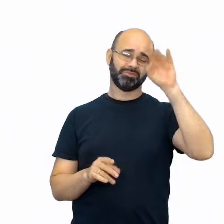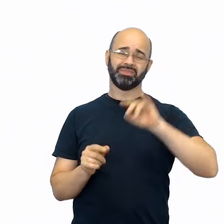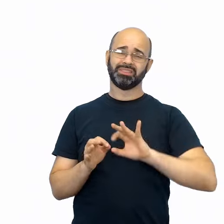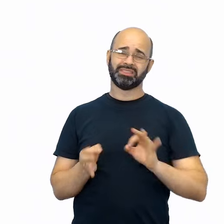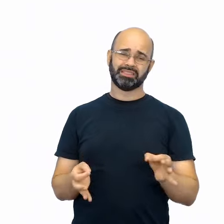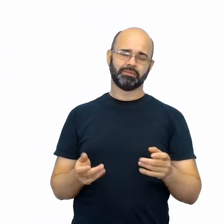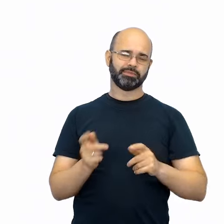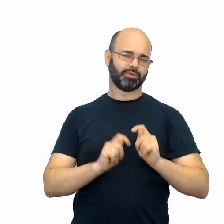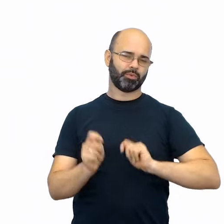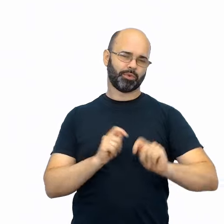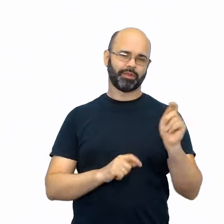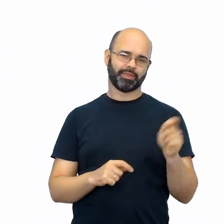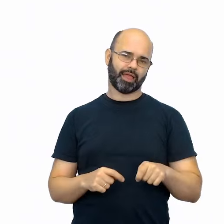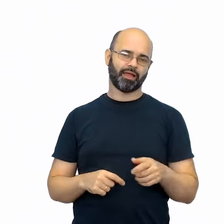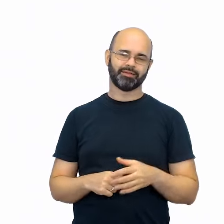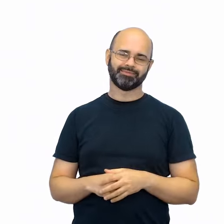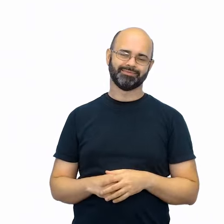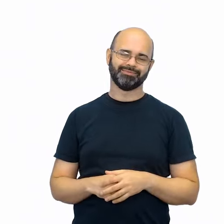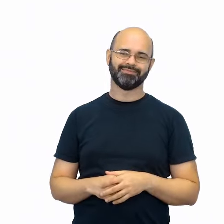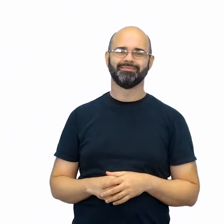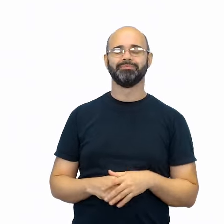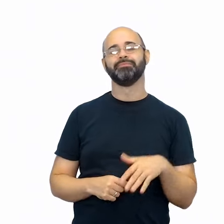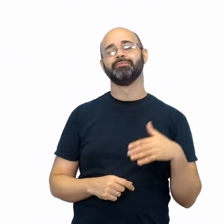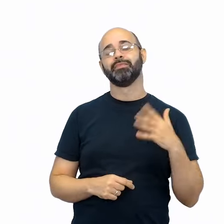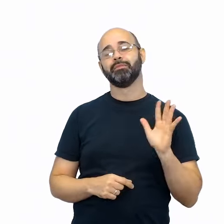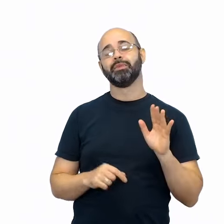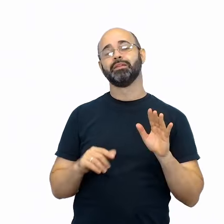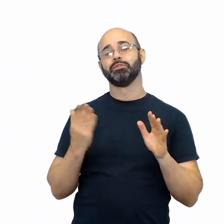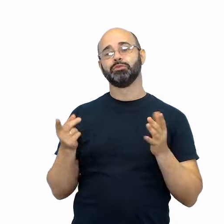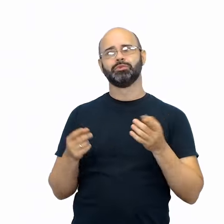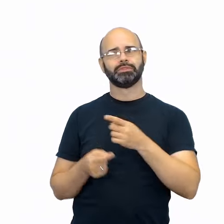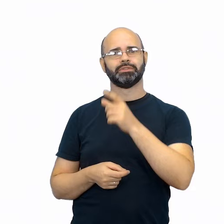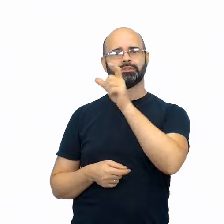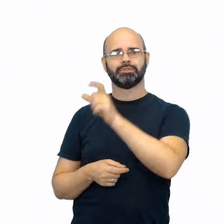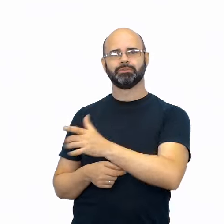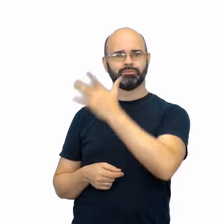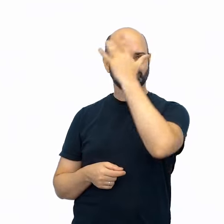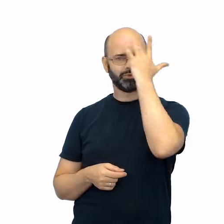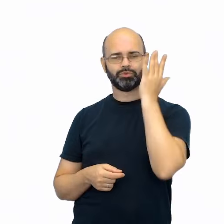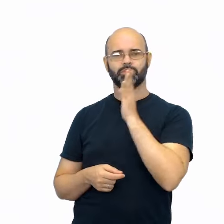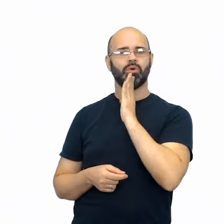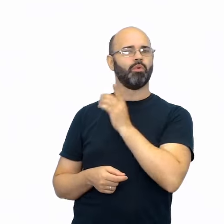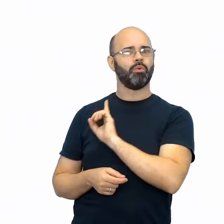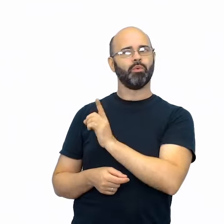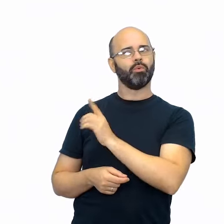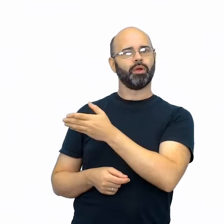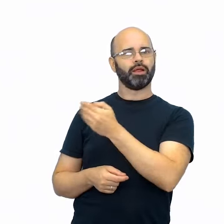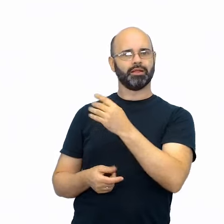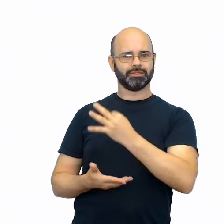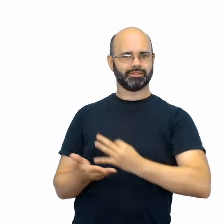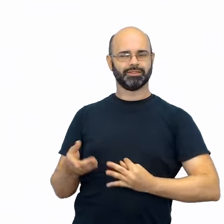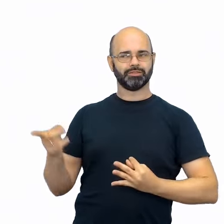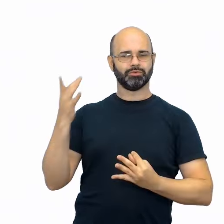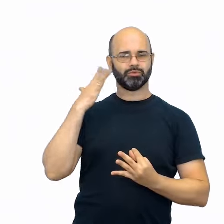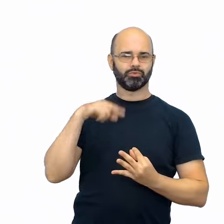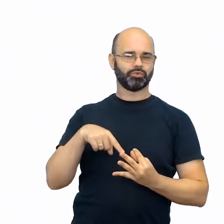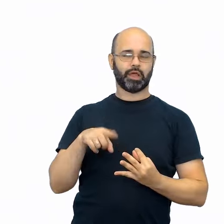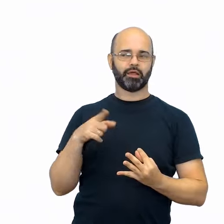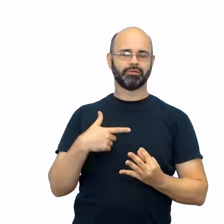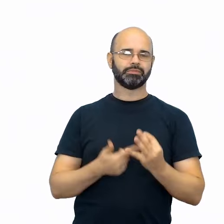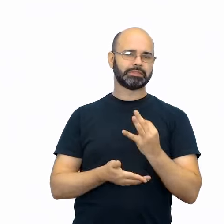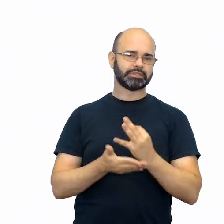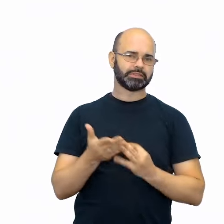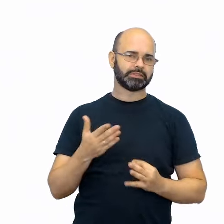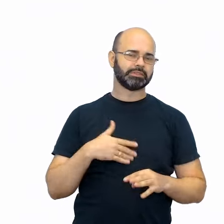e econômico. Por outro lado, quando o assunto é desconhecido pelo interlocutor, o texto precisará ser mais